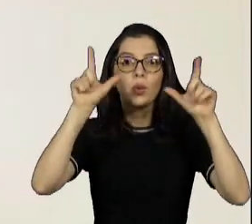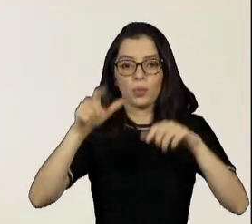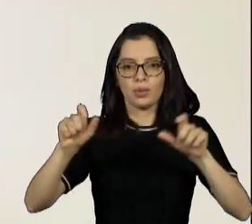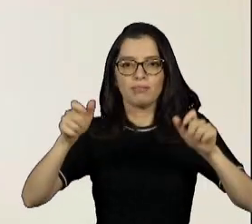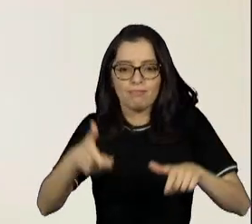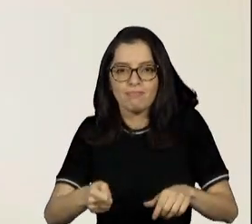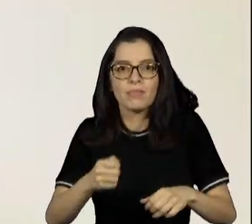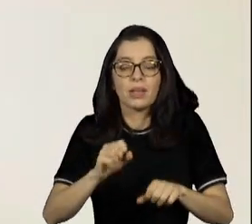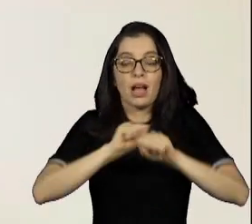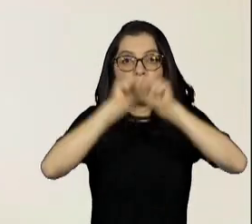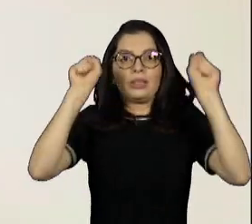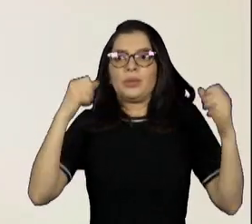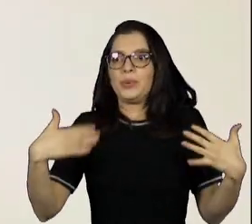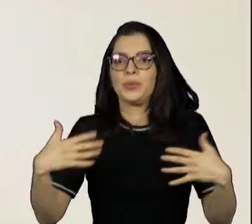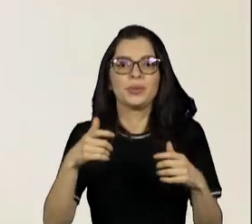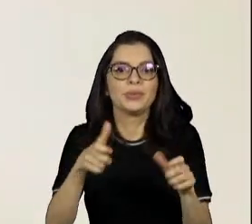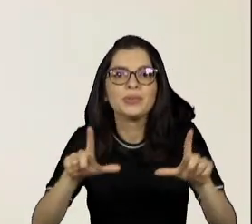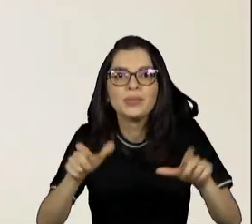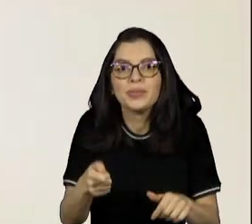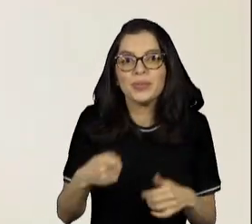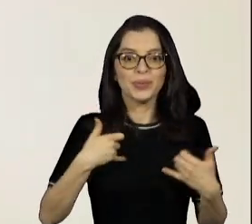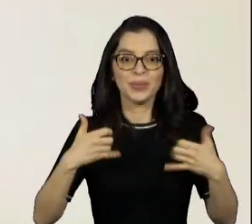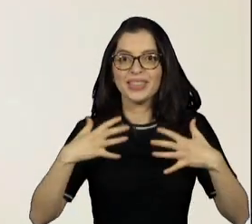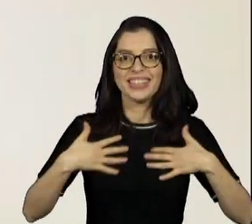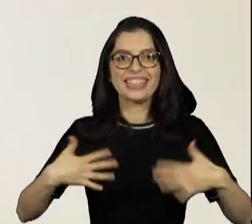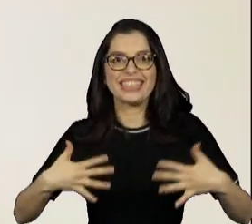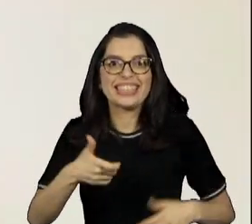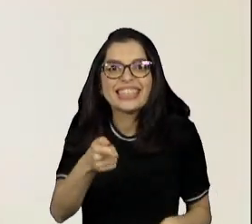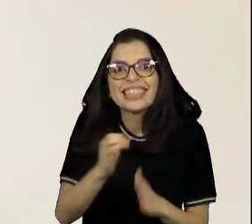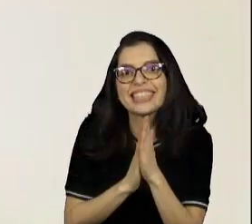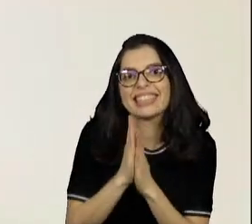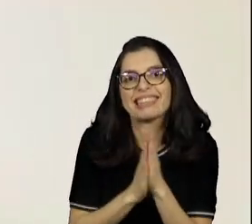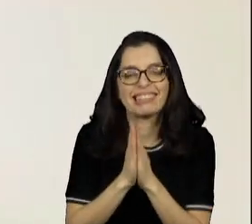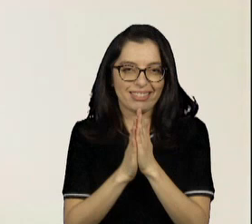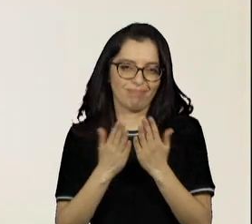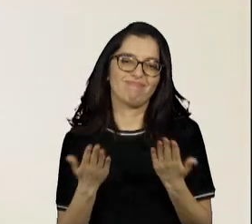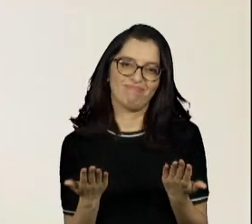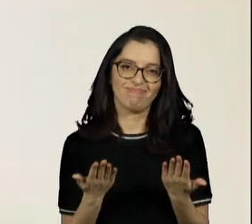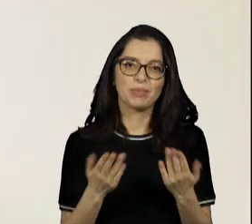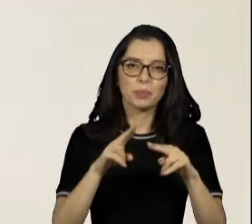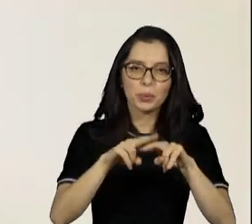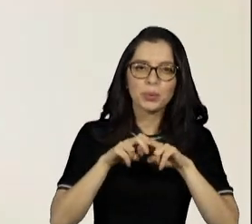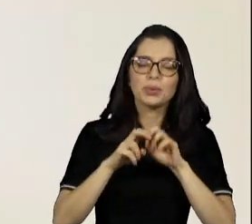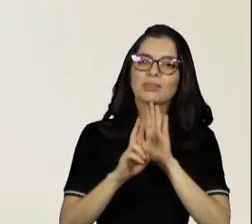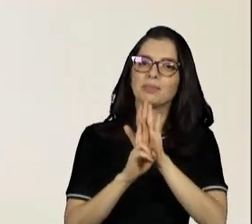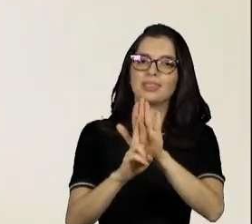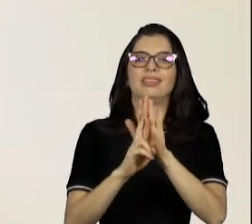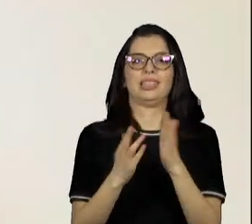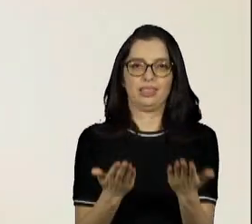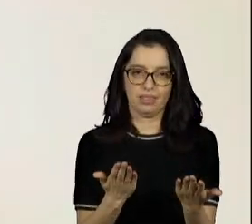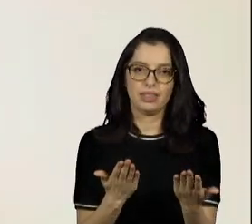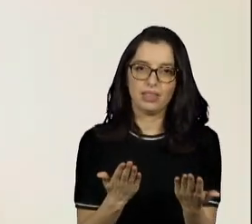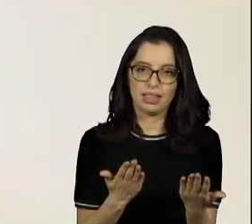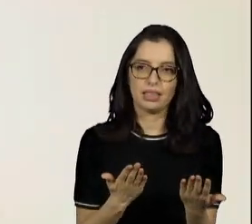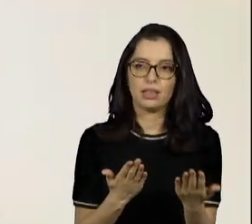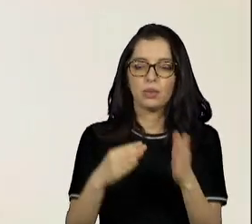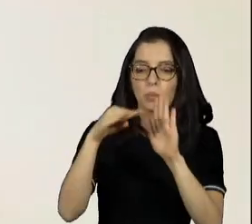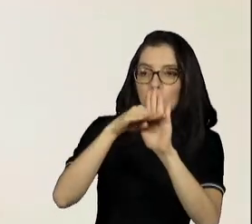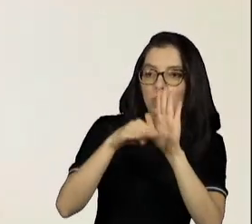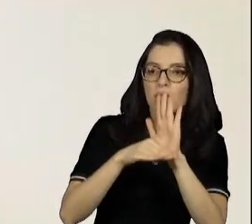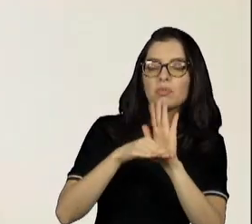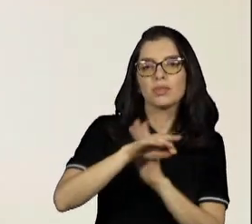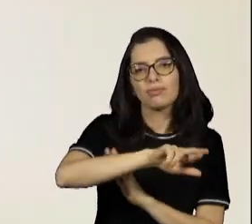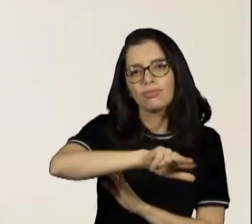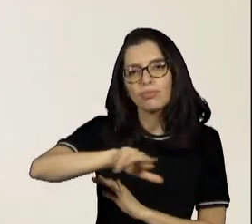a energia com as brincadeiras e tudo mais. Então, essa representação feita através desses programas, sim.